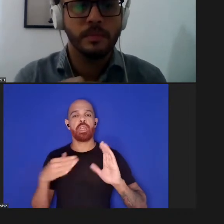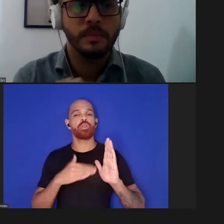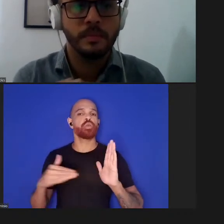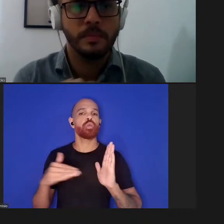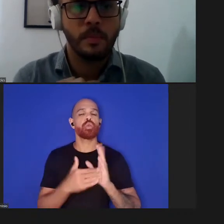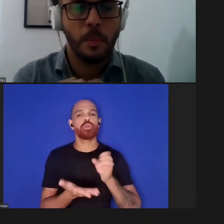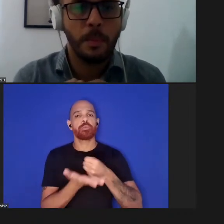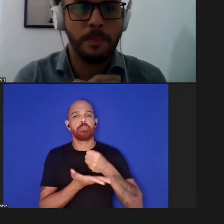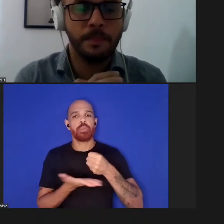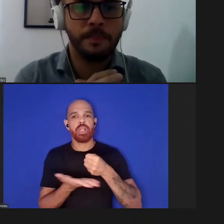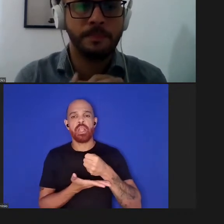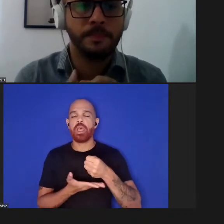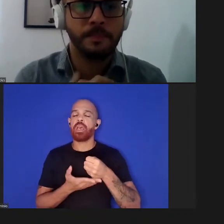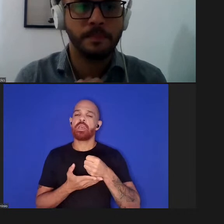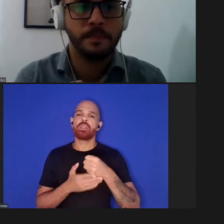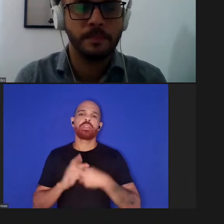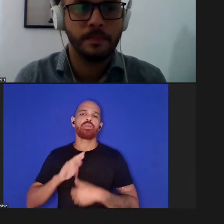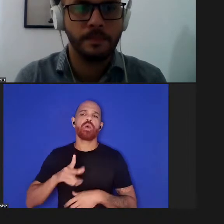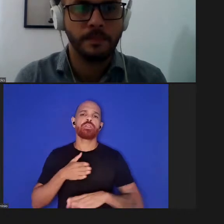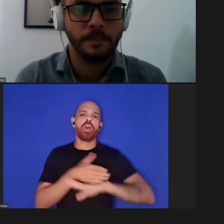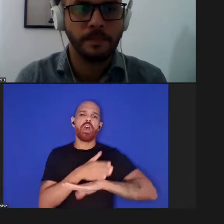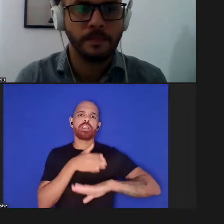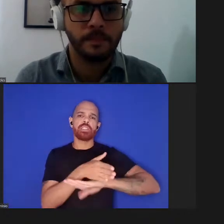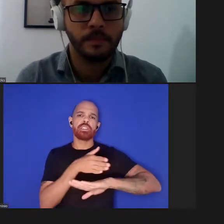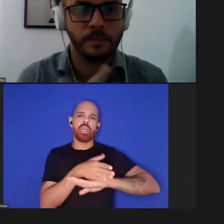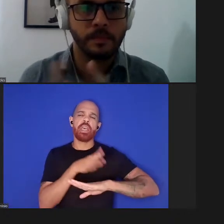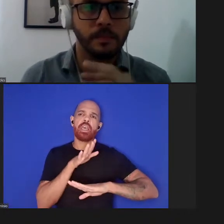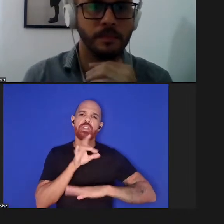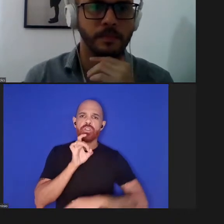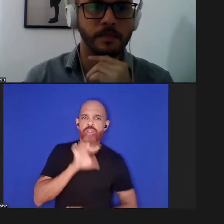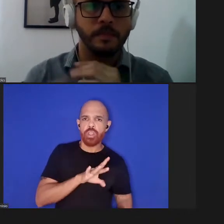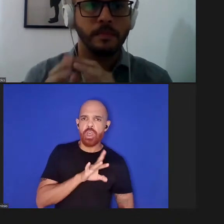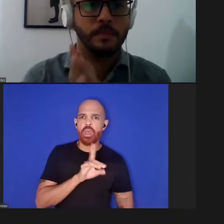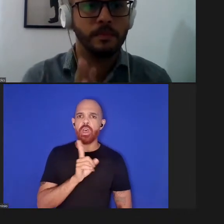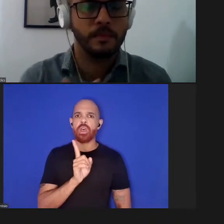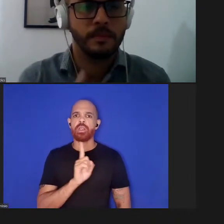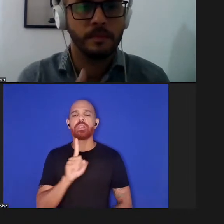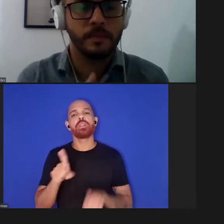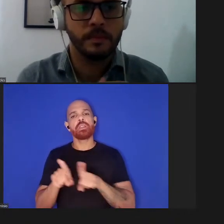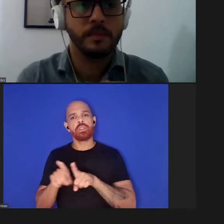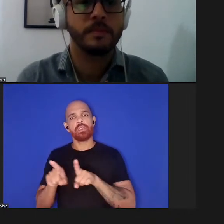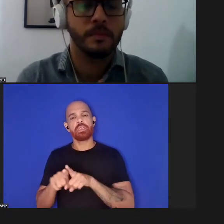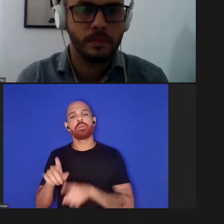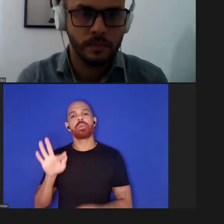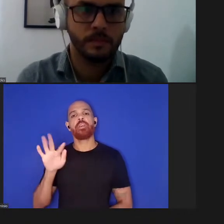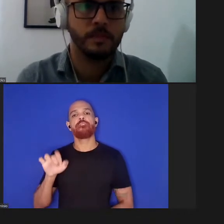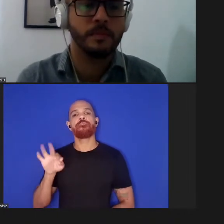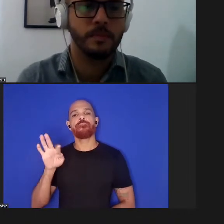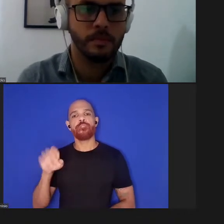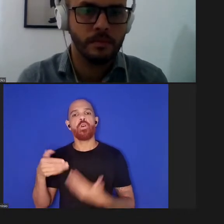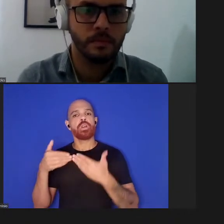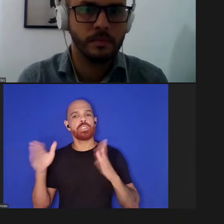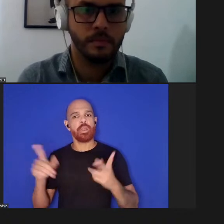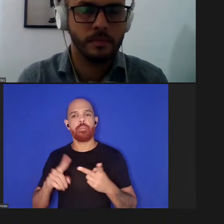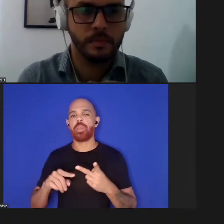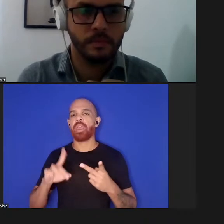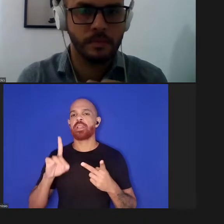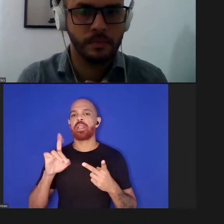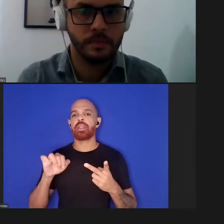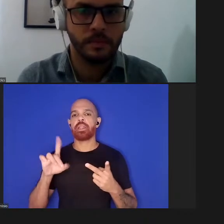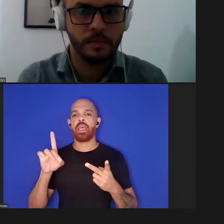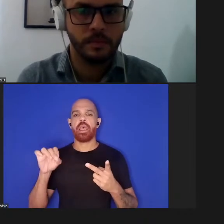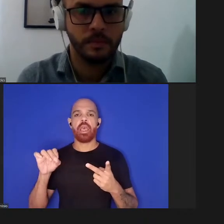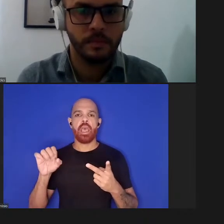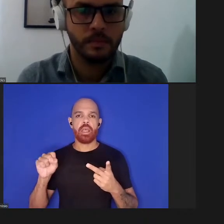esteja apenas de acesso aberto mas também de fonte aberta dados abertos é